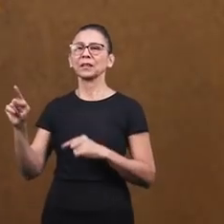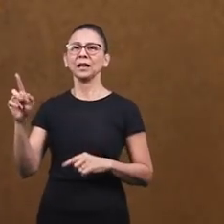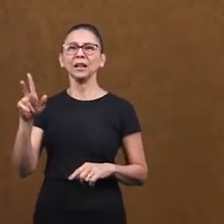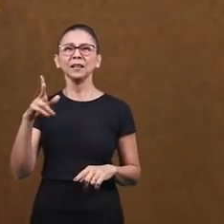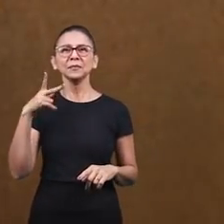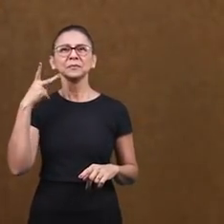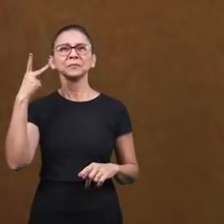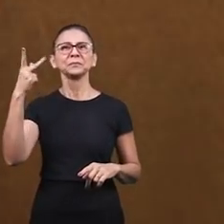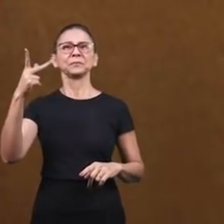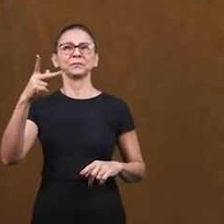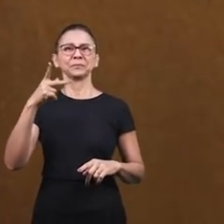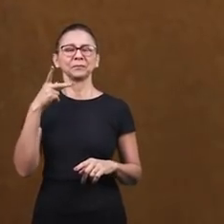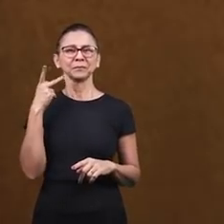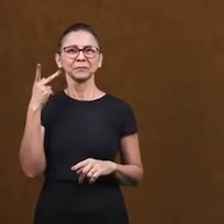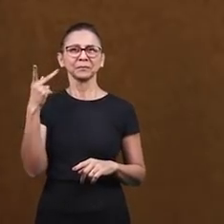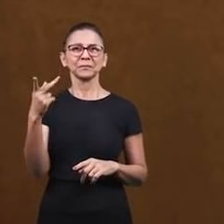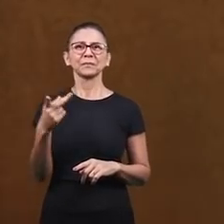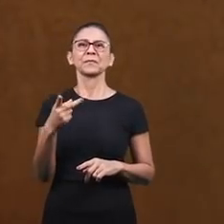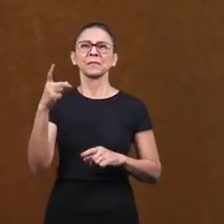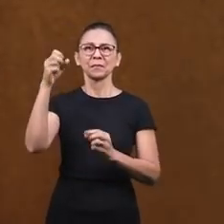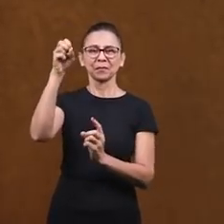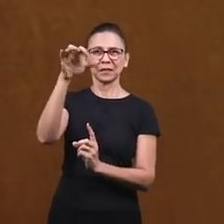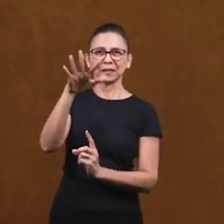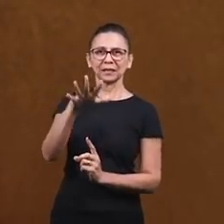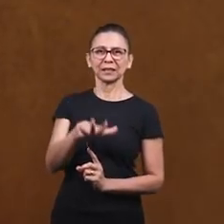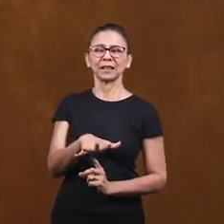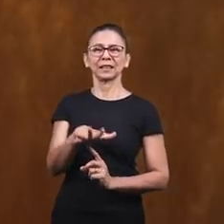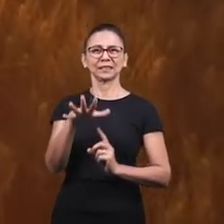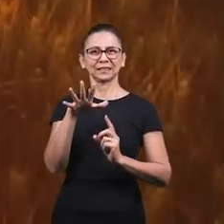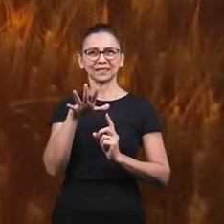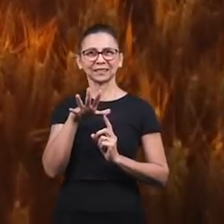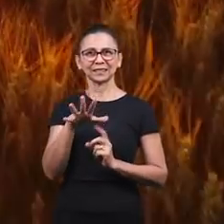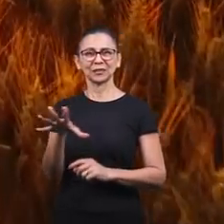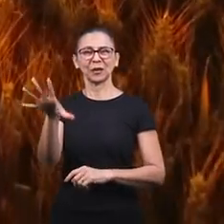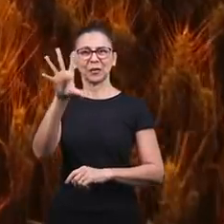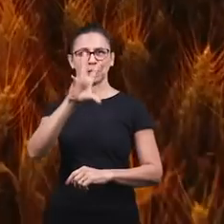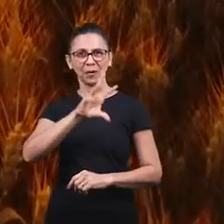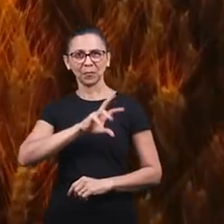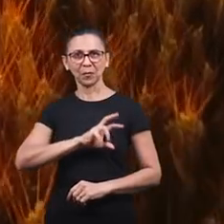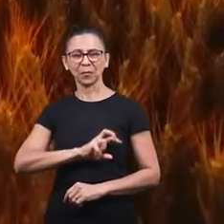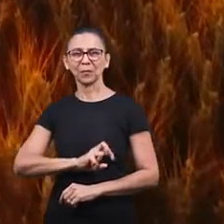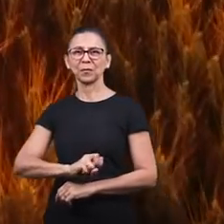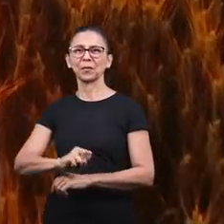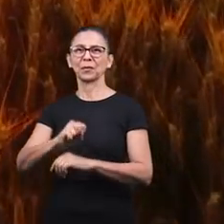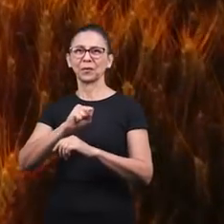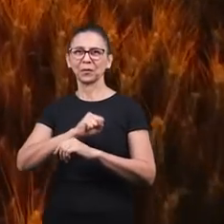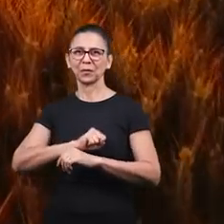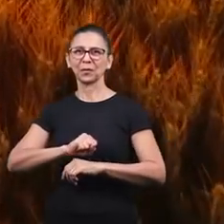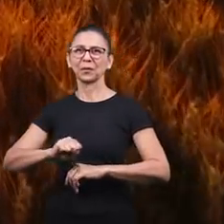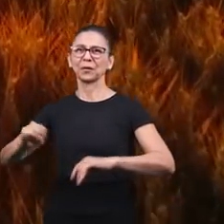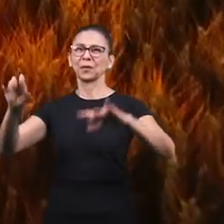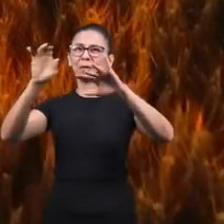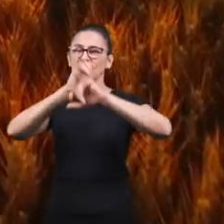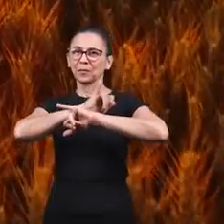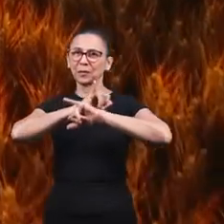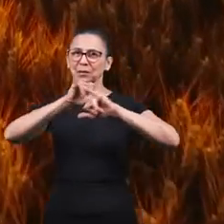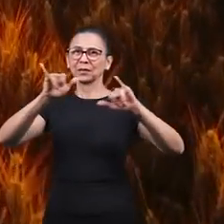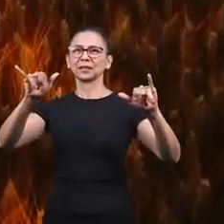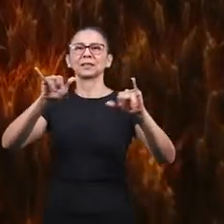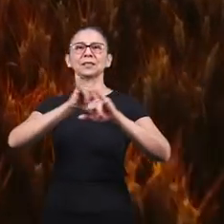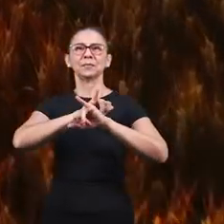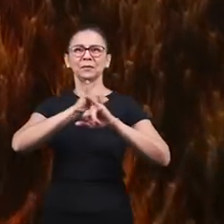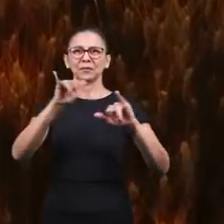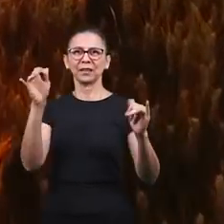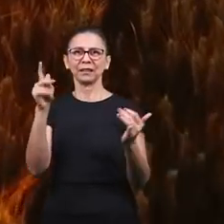graça e do amor divinal divinal Proclame as Tuas verdades